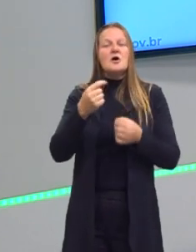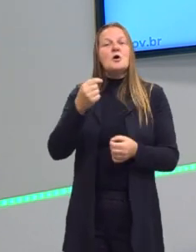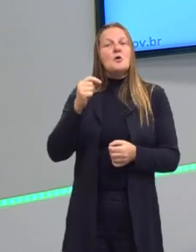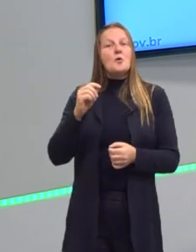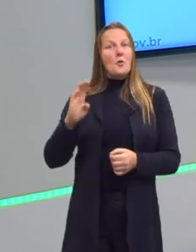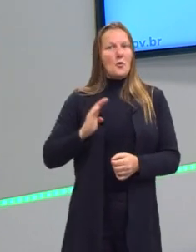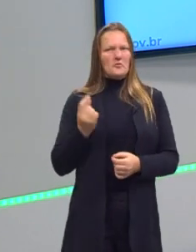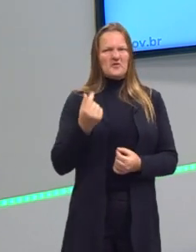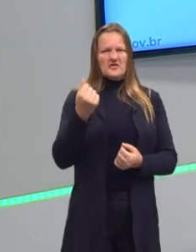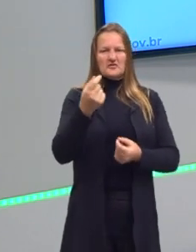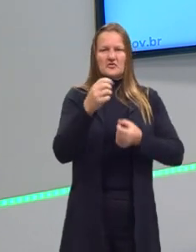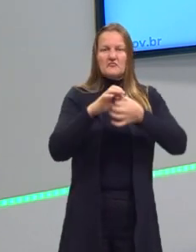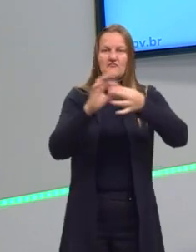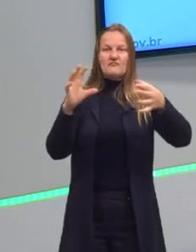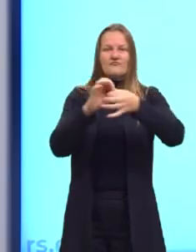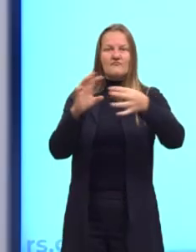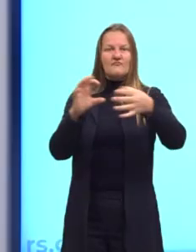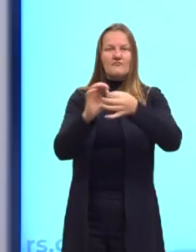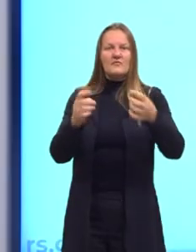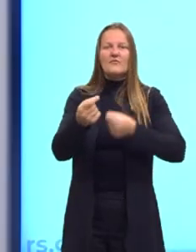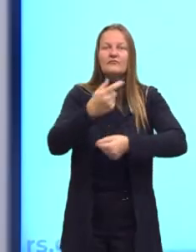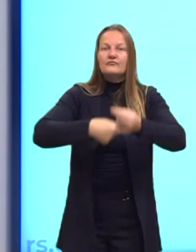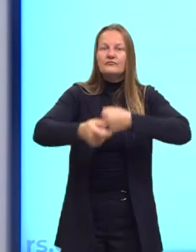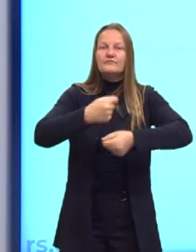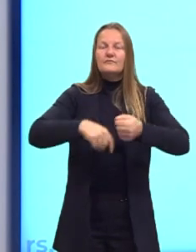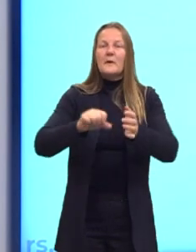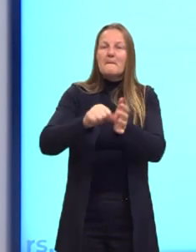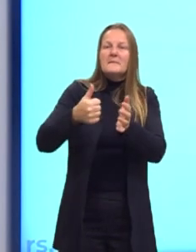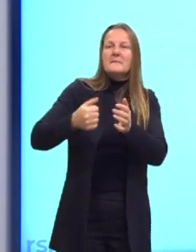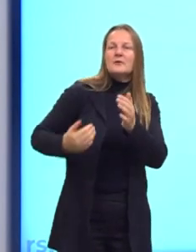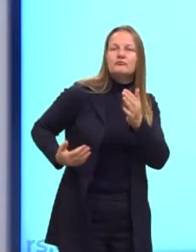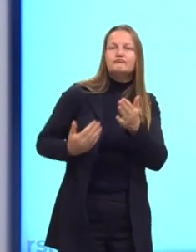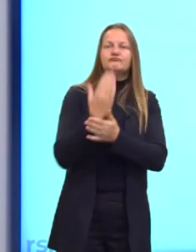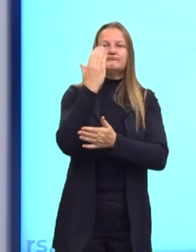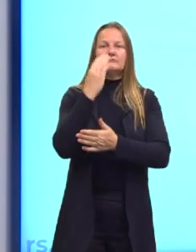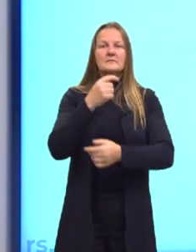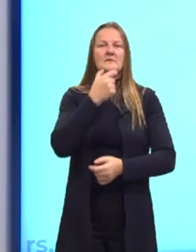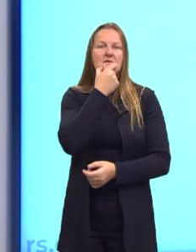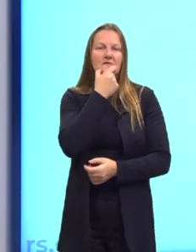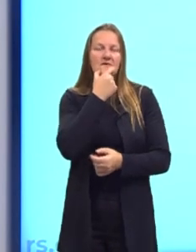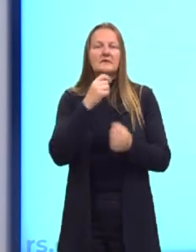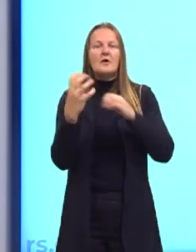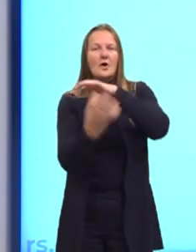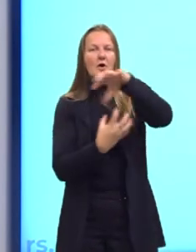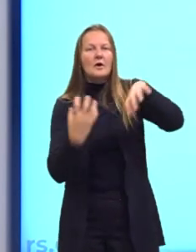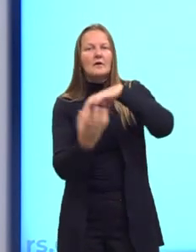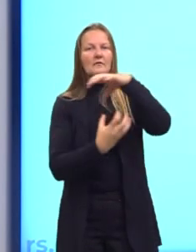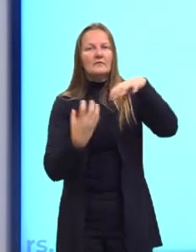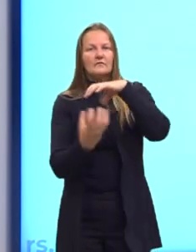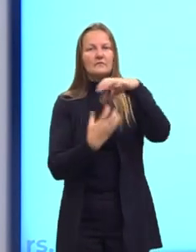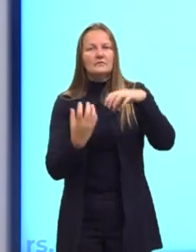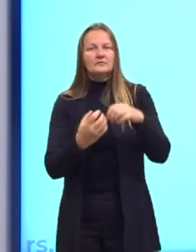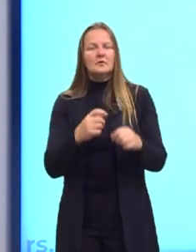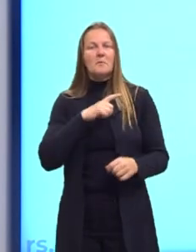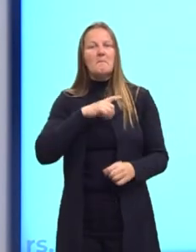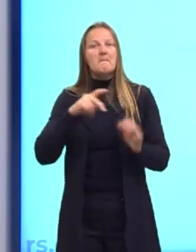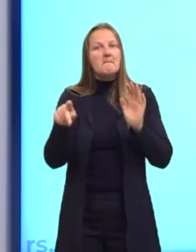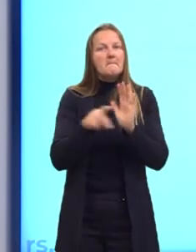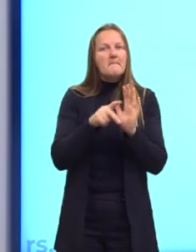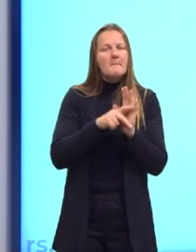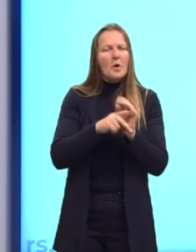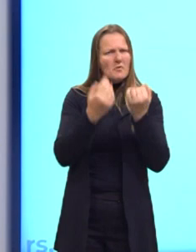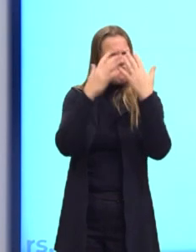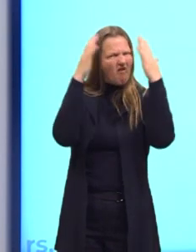E aí, portanto, as ideias liberais. Então, o primeiro país a implantava e se, através da Revolução, a Revolução Gloriosa na Inglaterra,